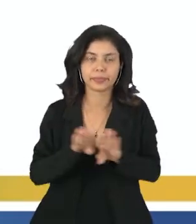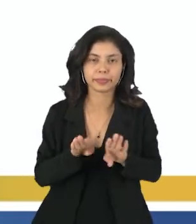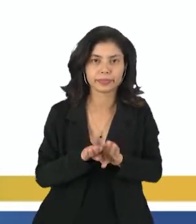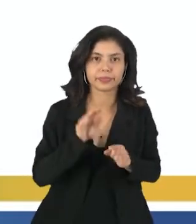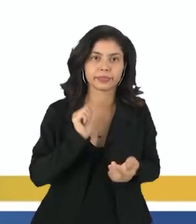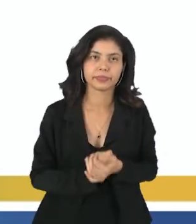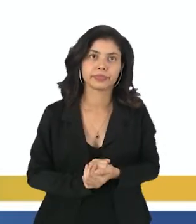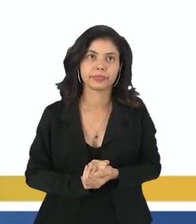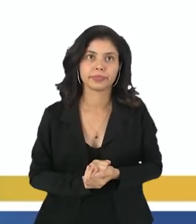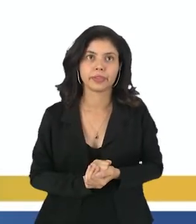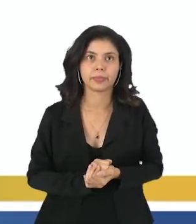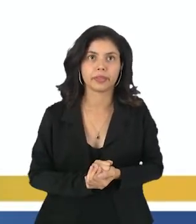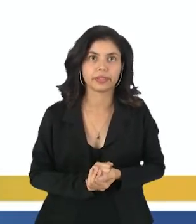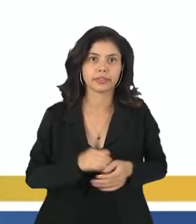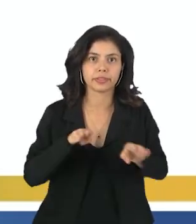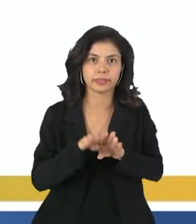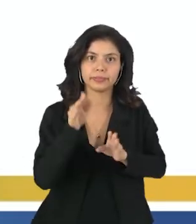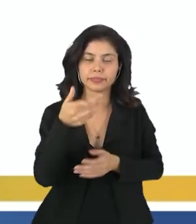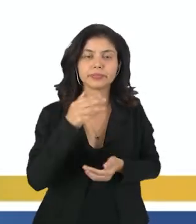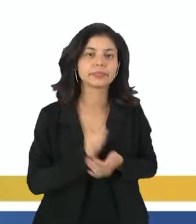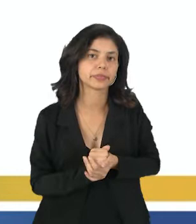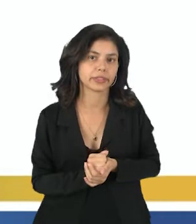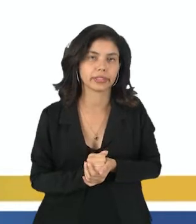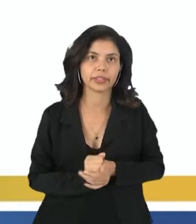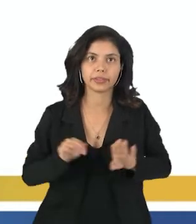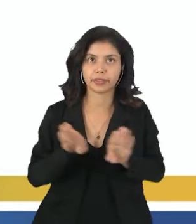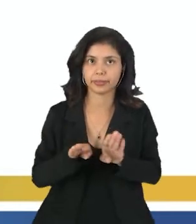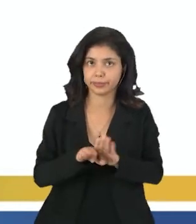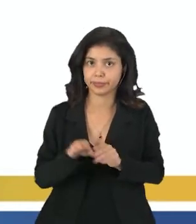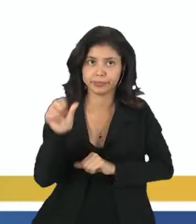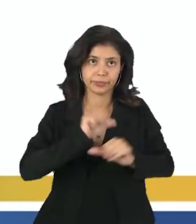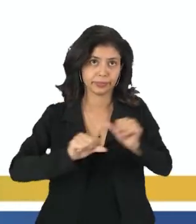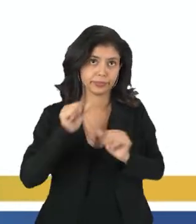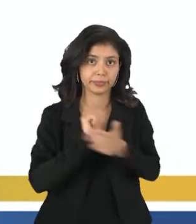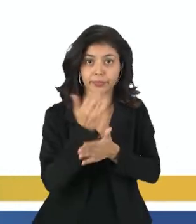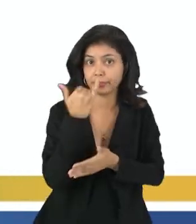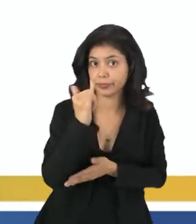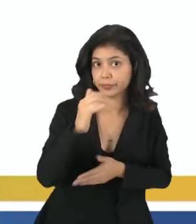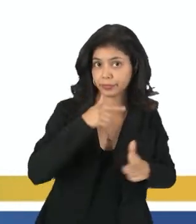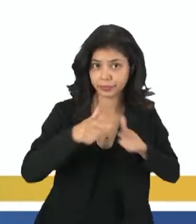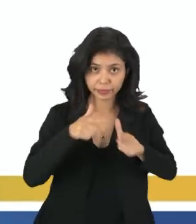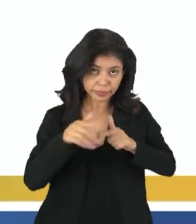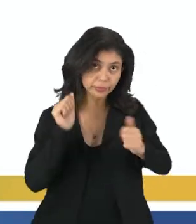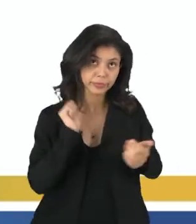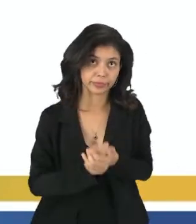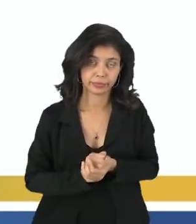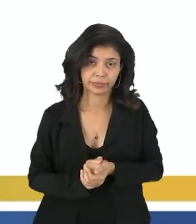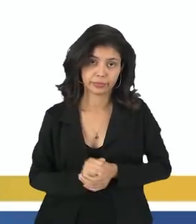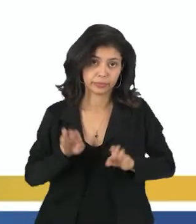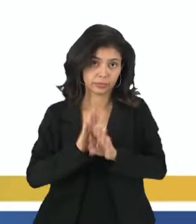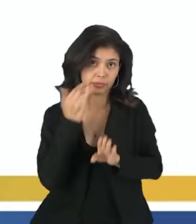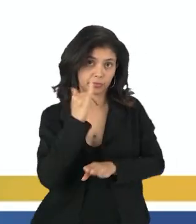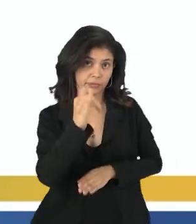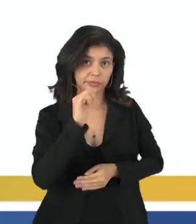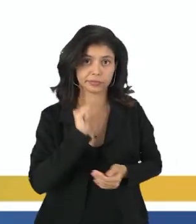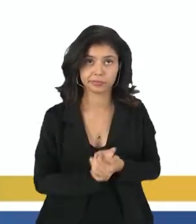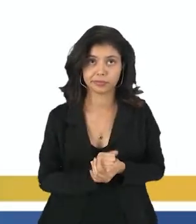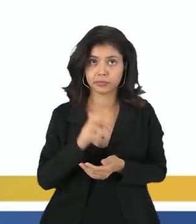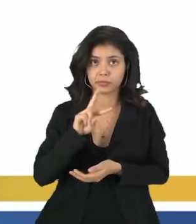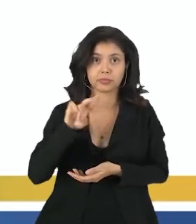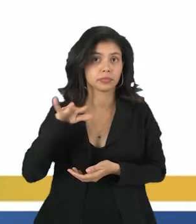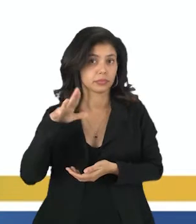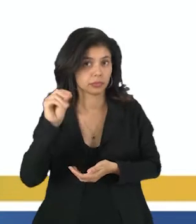É uma máquina que tem a finalidade de transformar energia em trabalho, que nesse caso a energia é do tipo